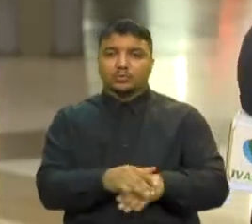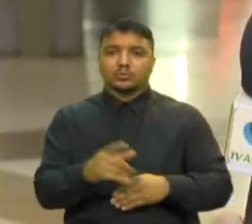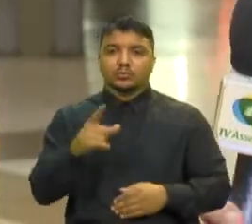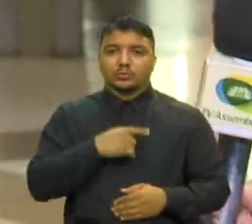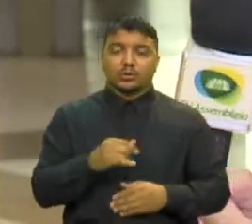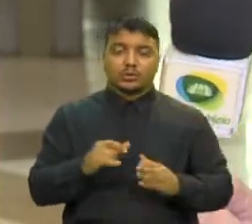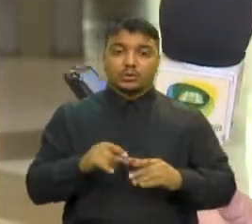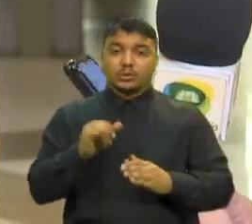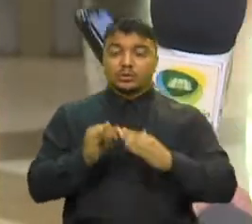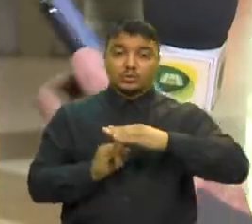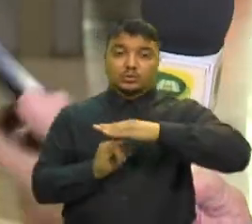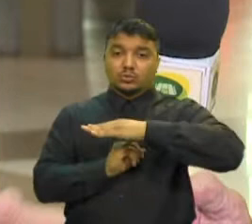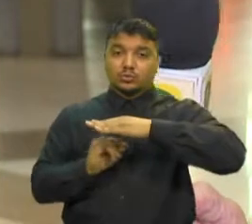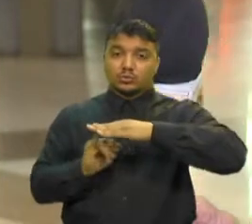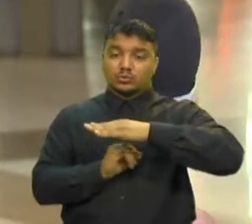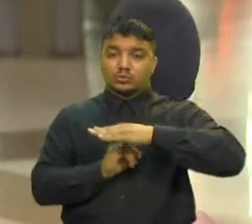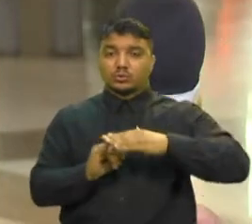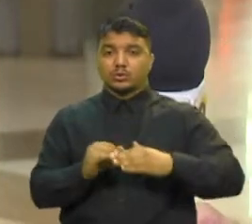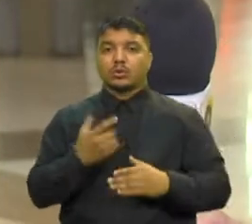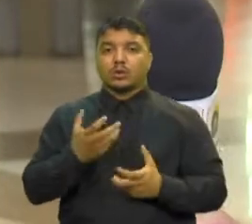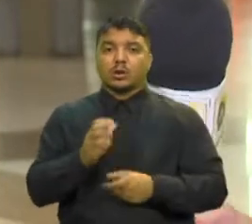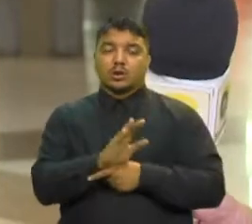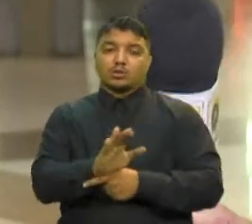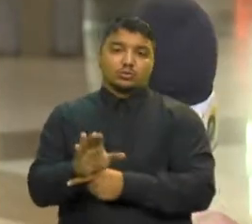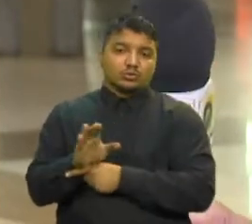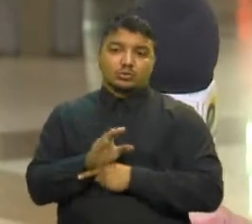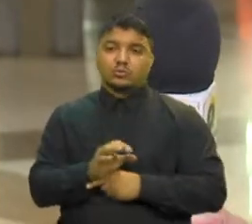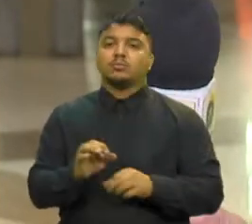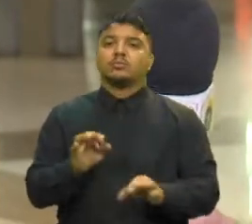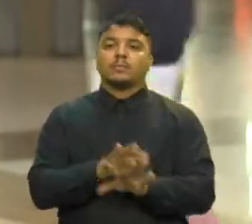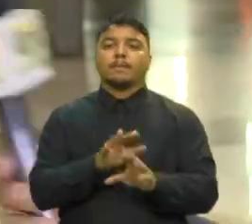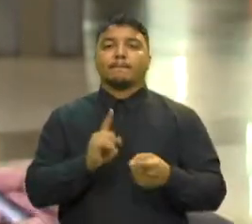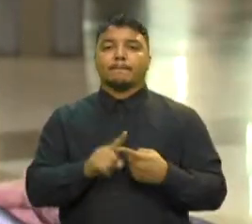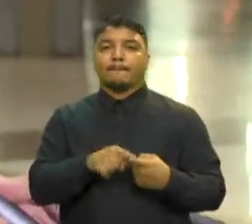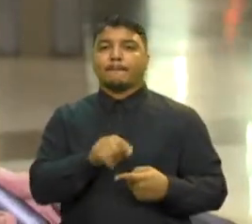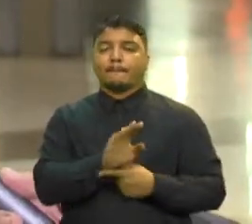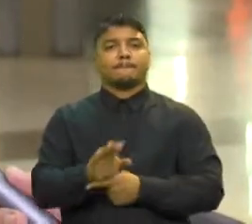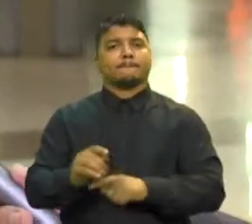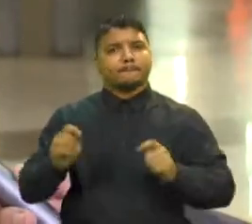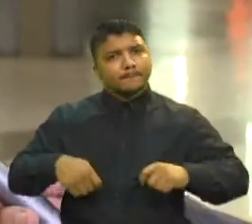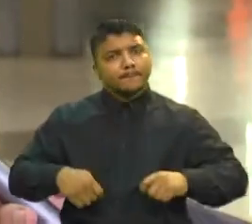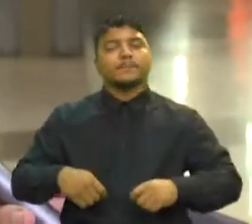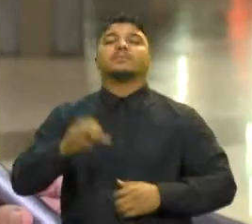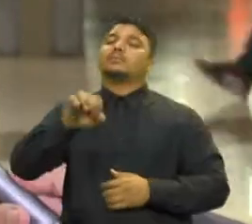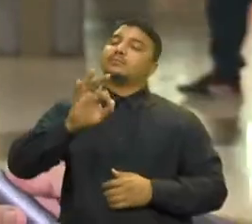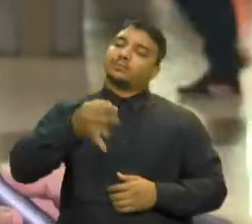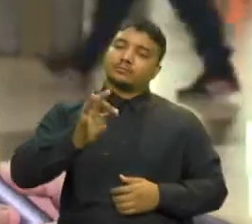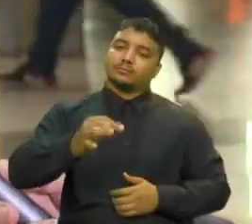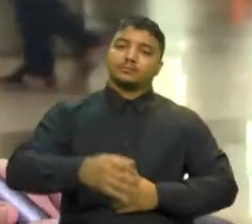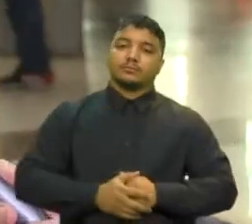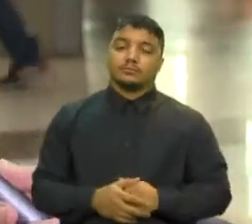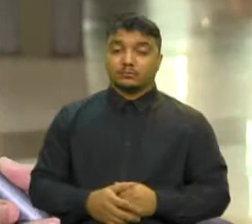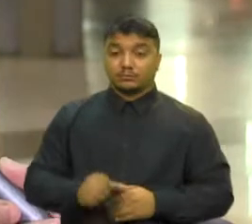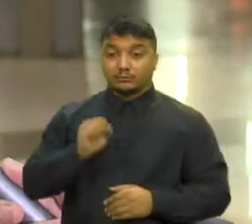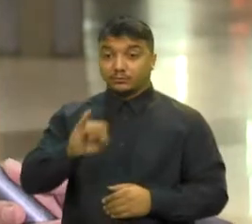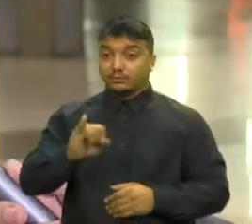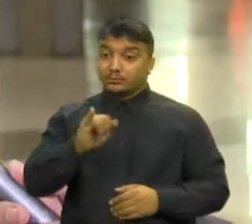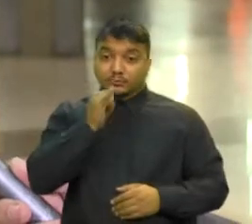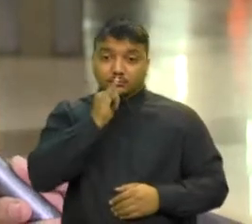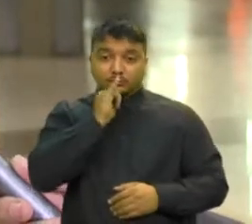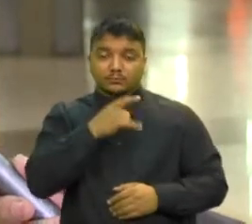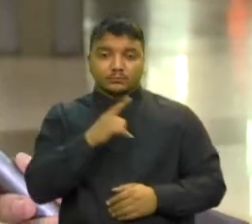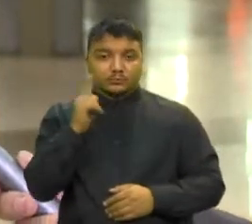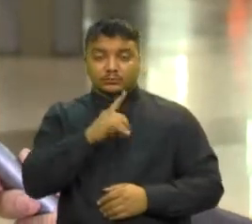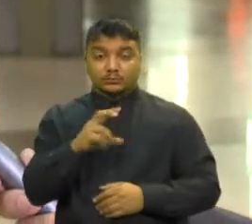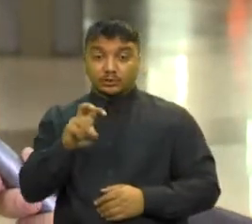instituição que eu quero ajudar E essa instituição também é beneficiada? Com certeza Se por um acaso você for ganhador